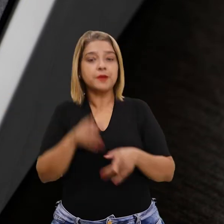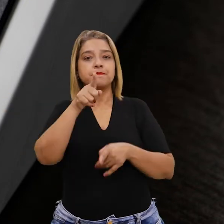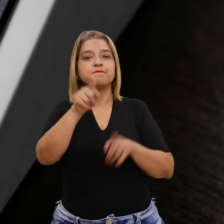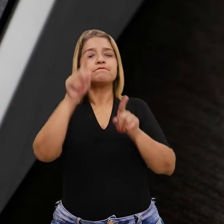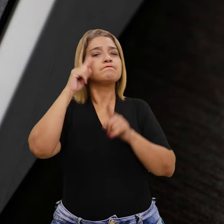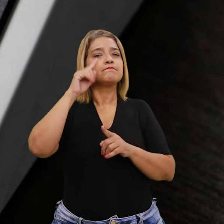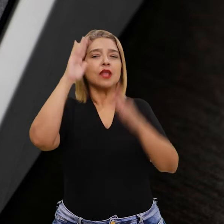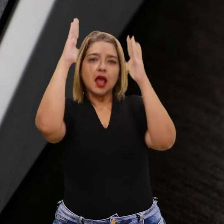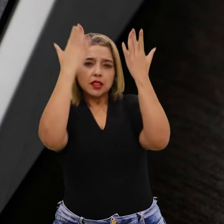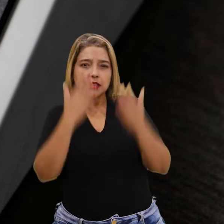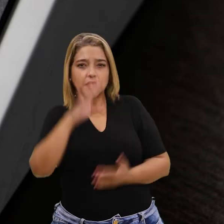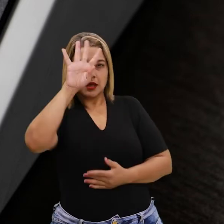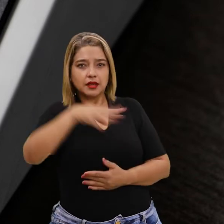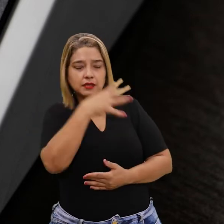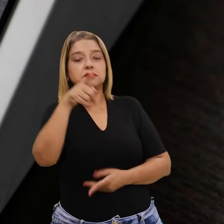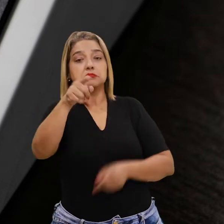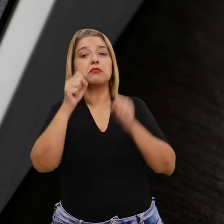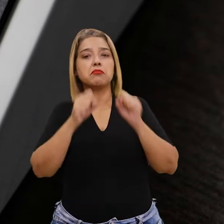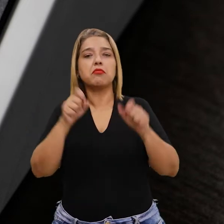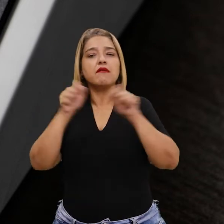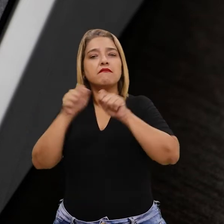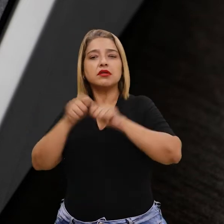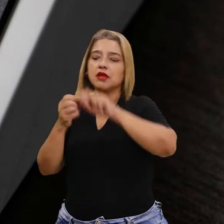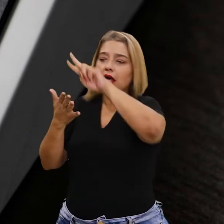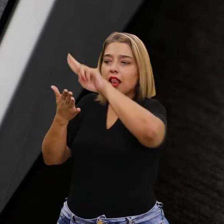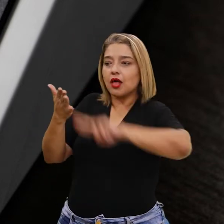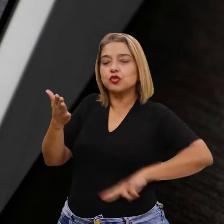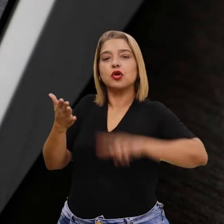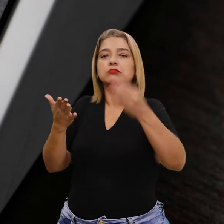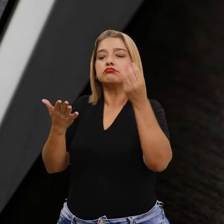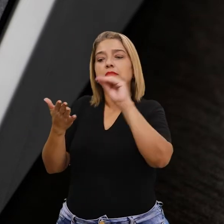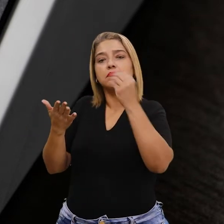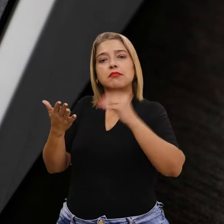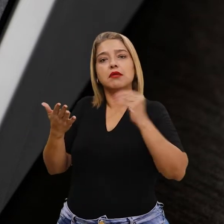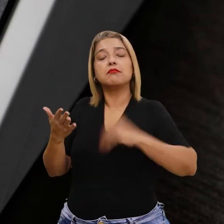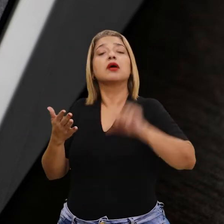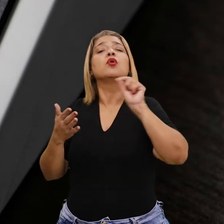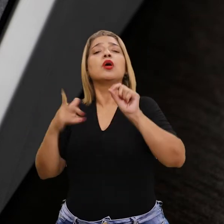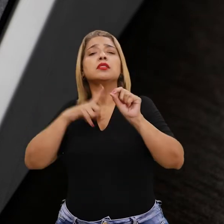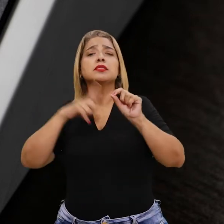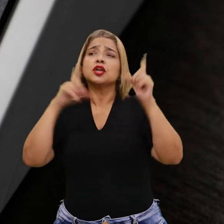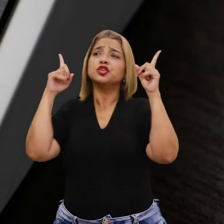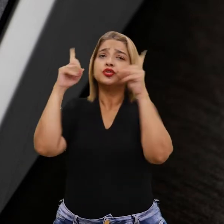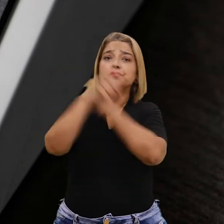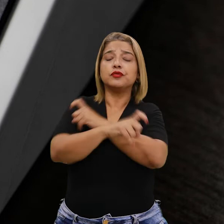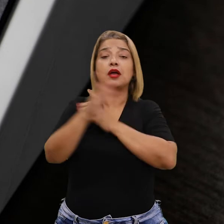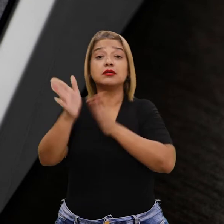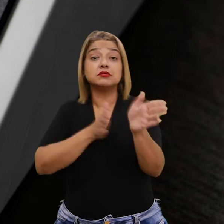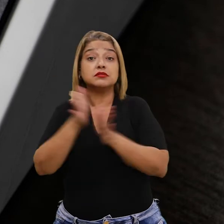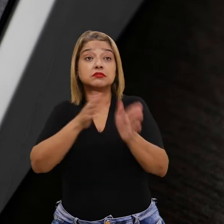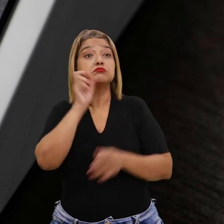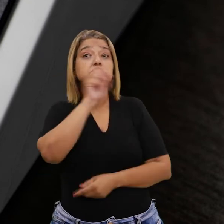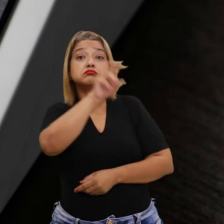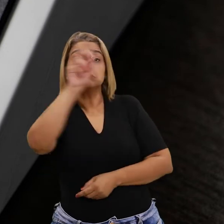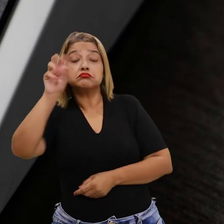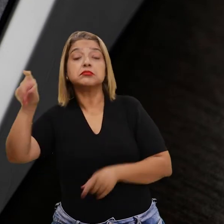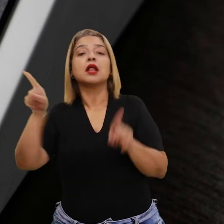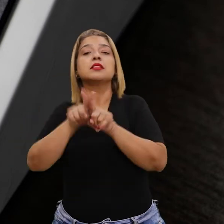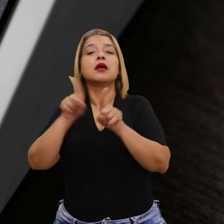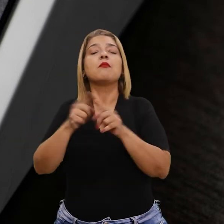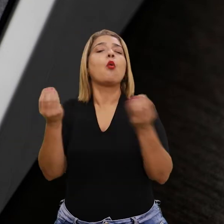tabela, produza um relatório expondo as dificuldades de acessibilidade e as possíveis